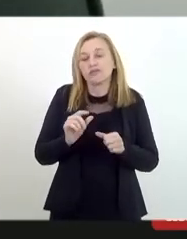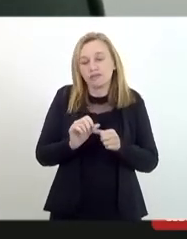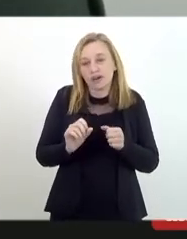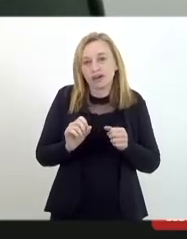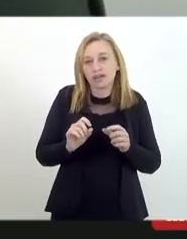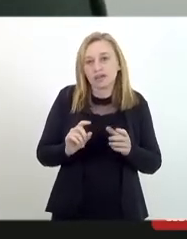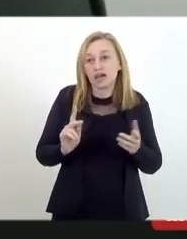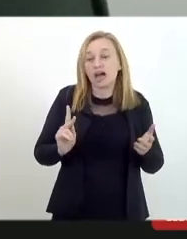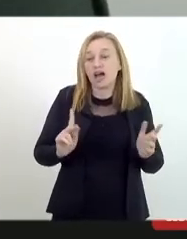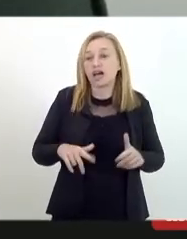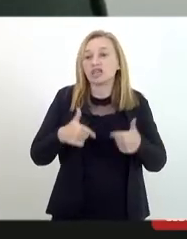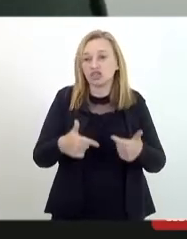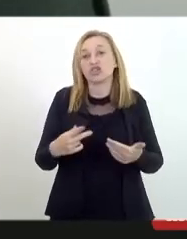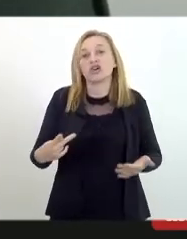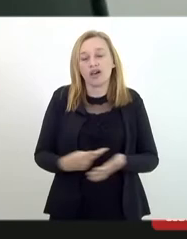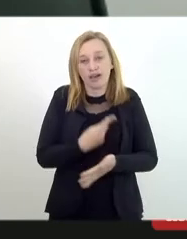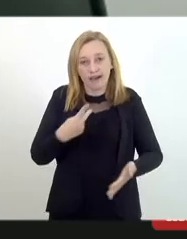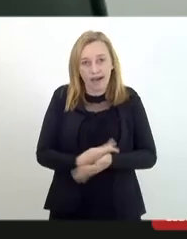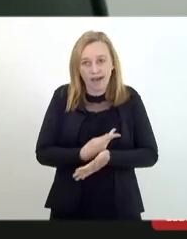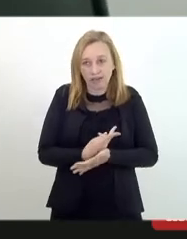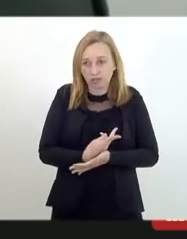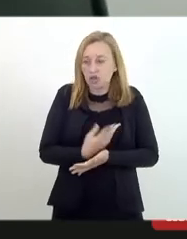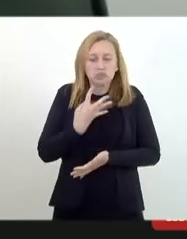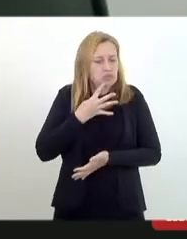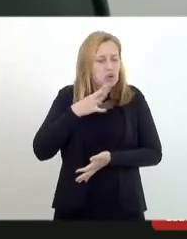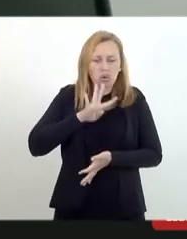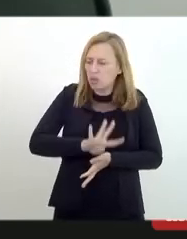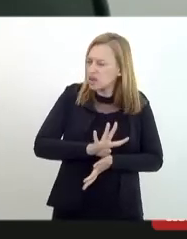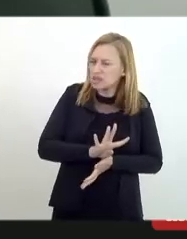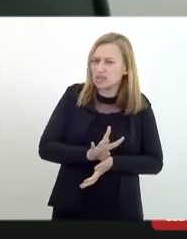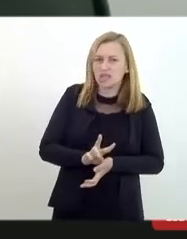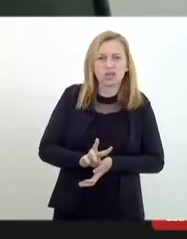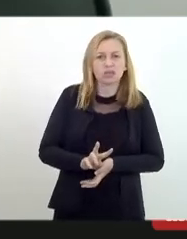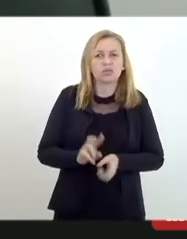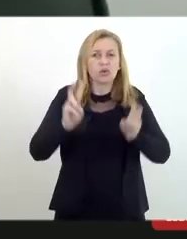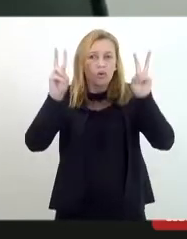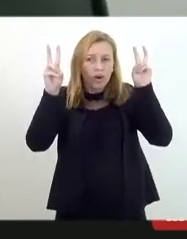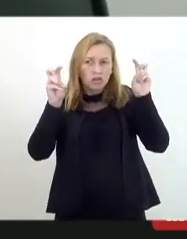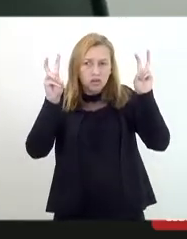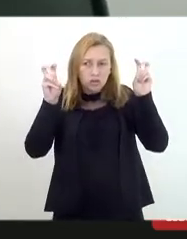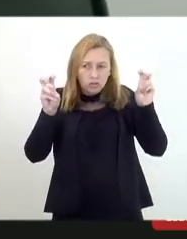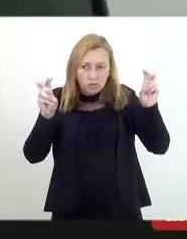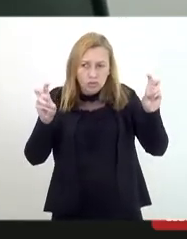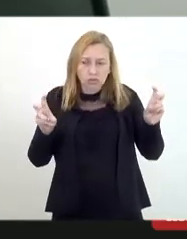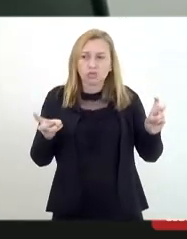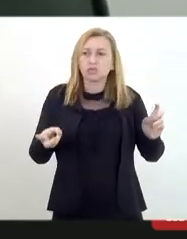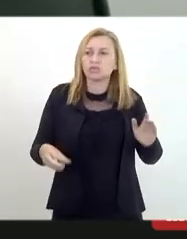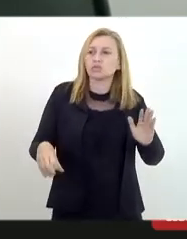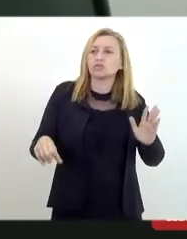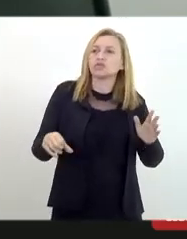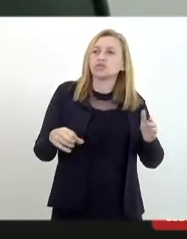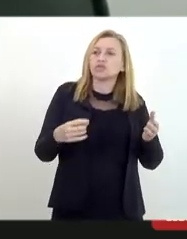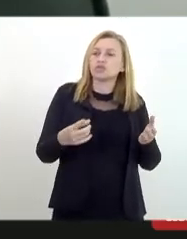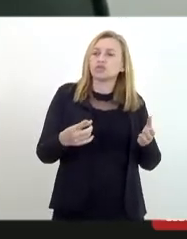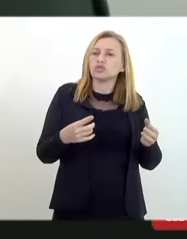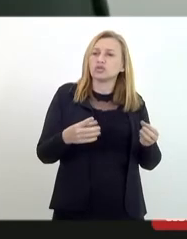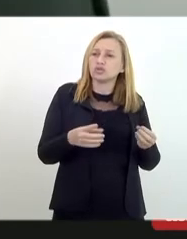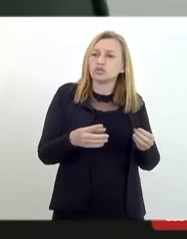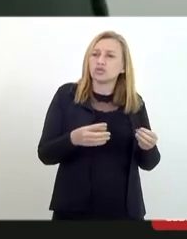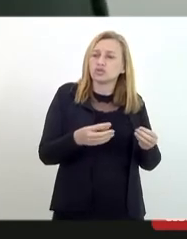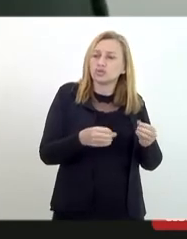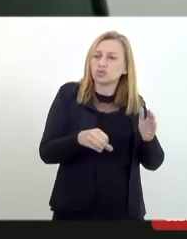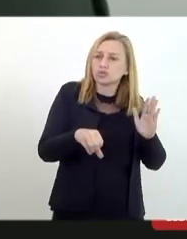O desconhecimento do fato, o desconhecimento do crime em si, de uma violação de direito,